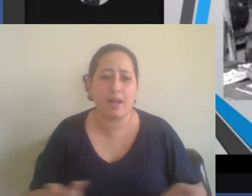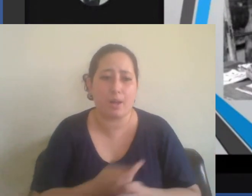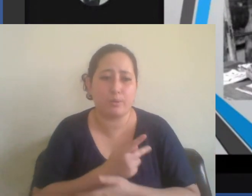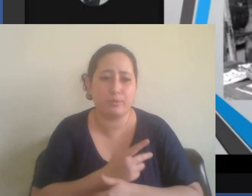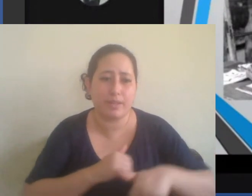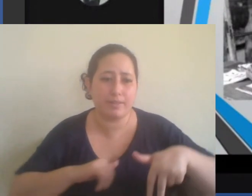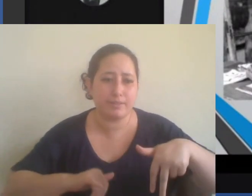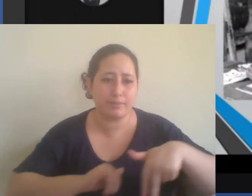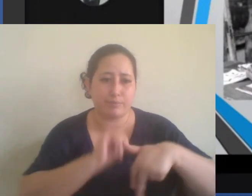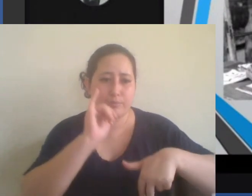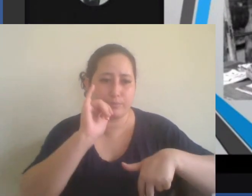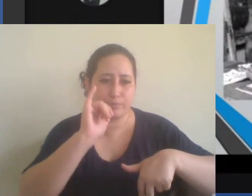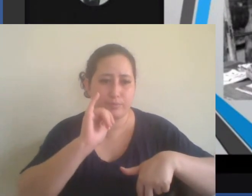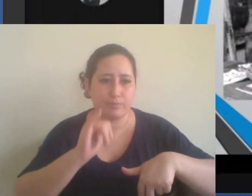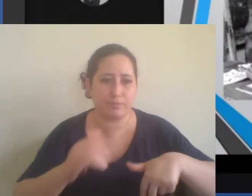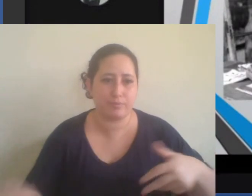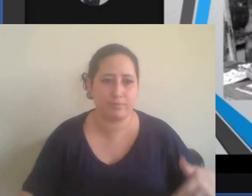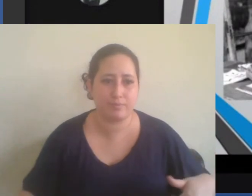maneira